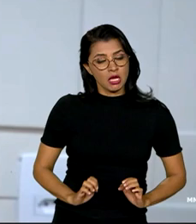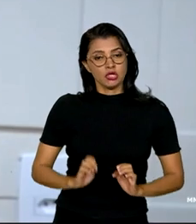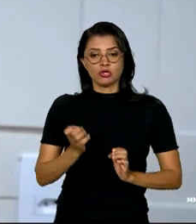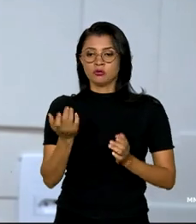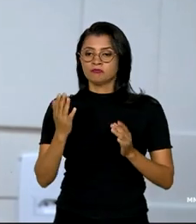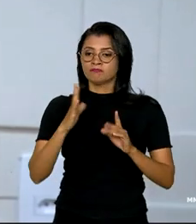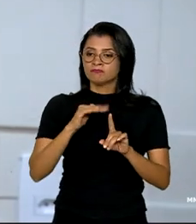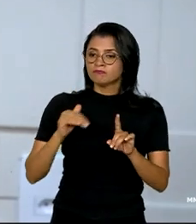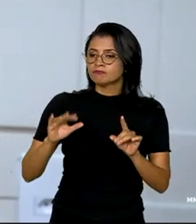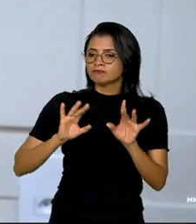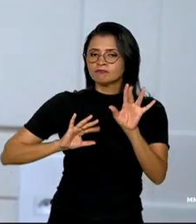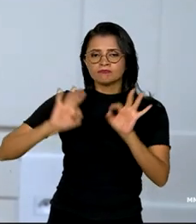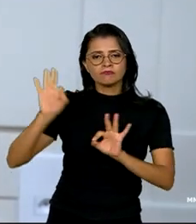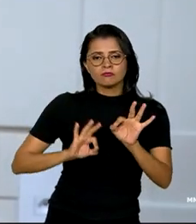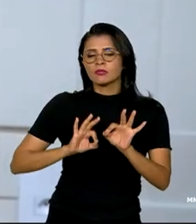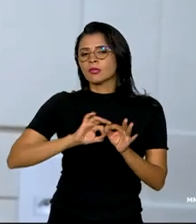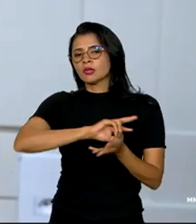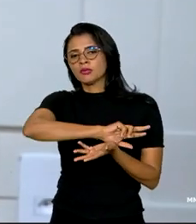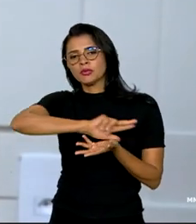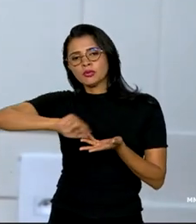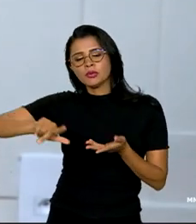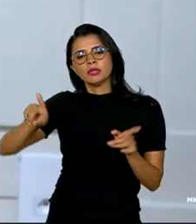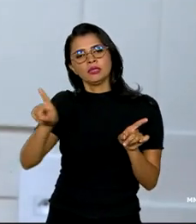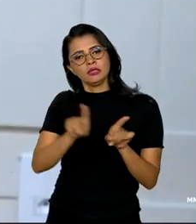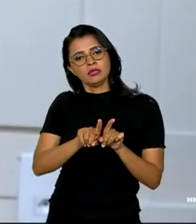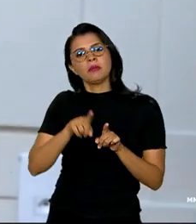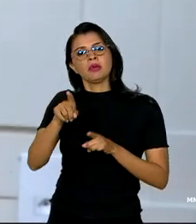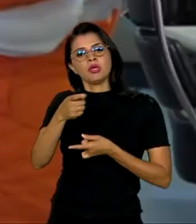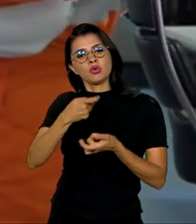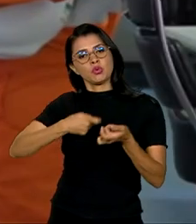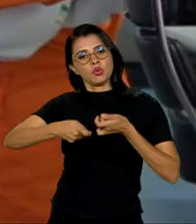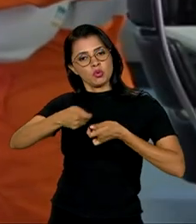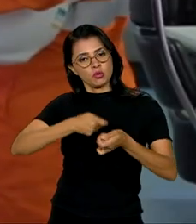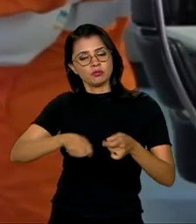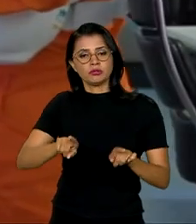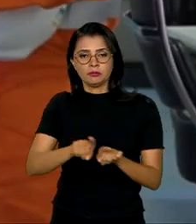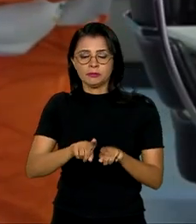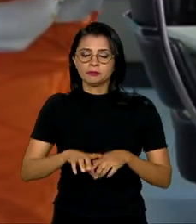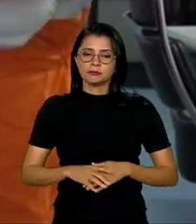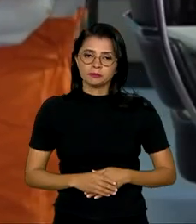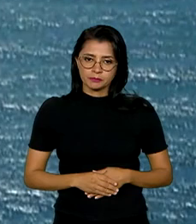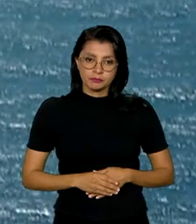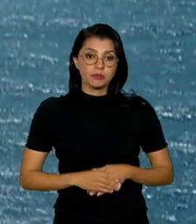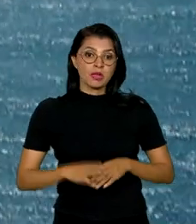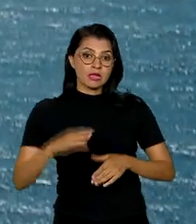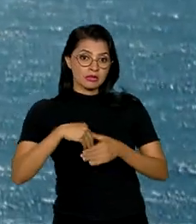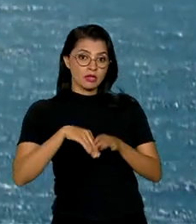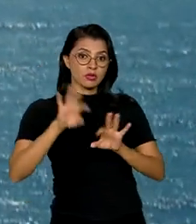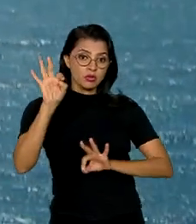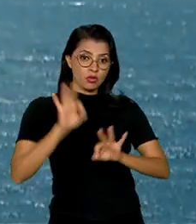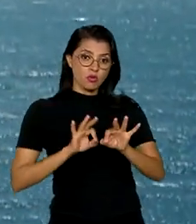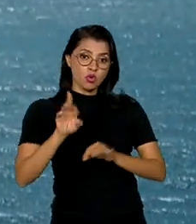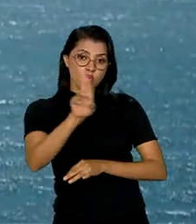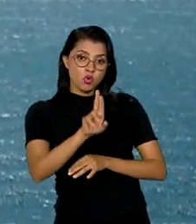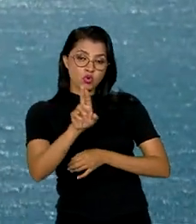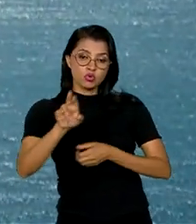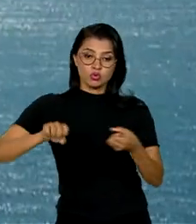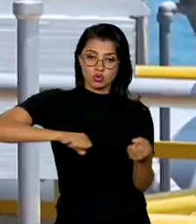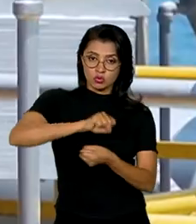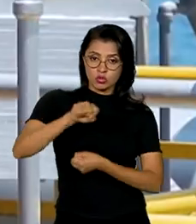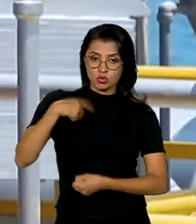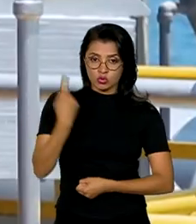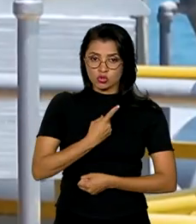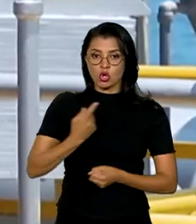estéticos, enfim, e ao mesmo tempo econômicos. Como parte do planejamento e uso sustentável dos nossos